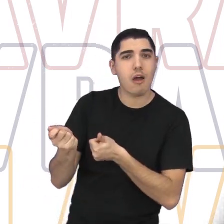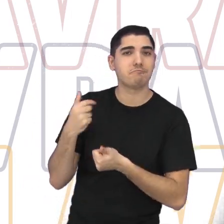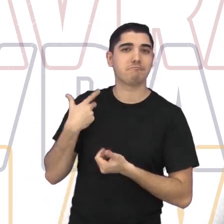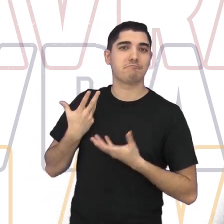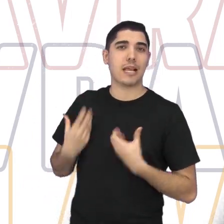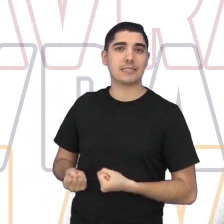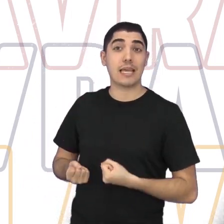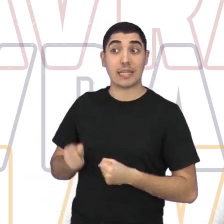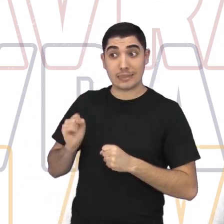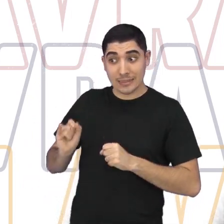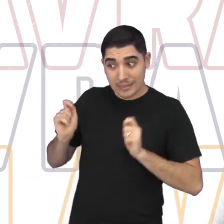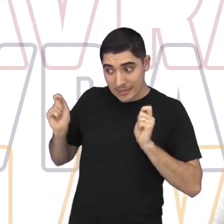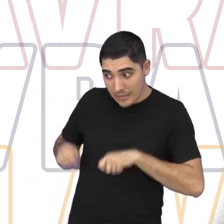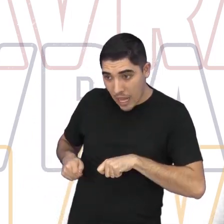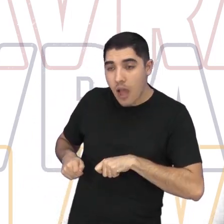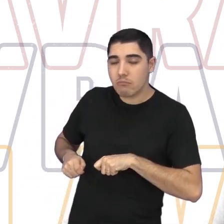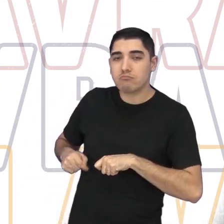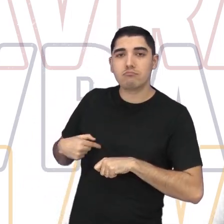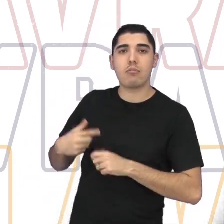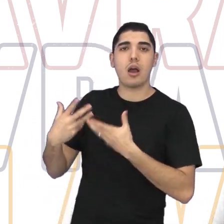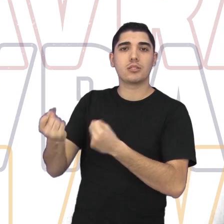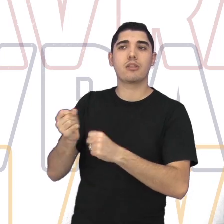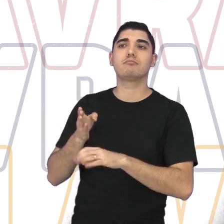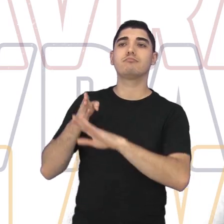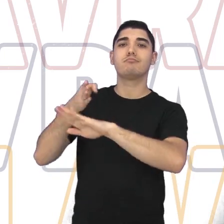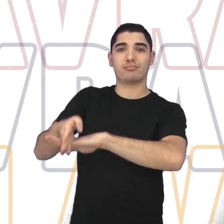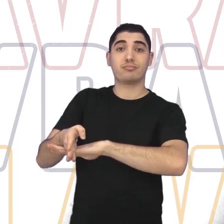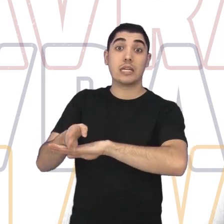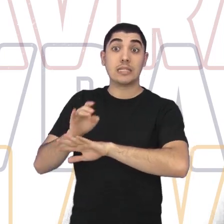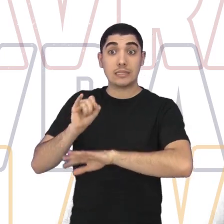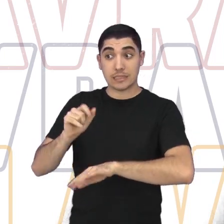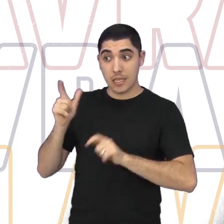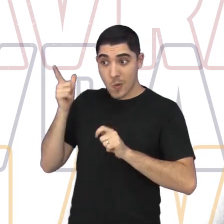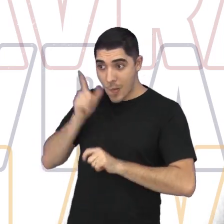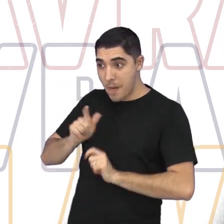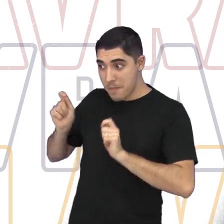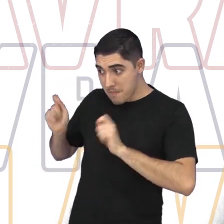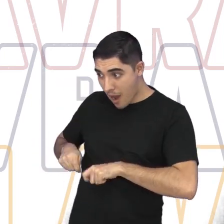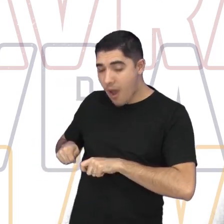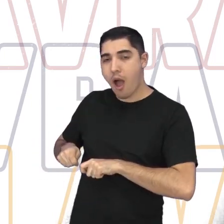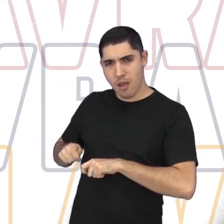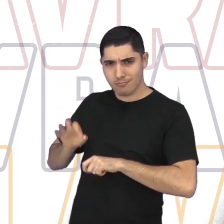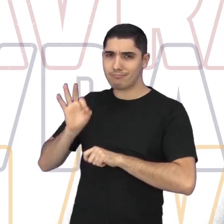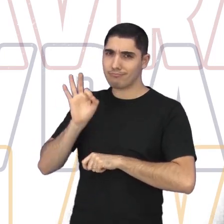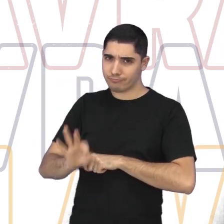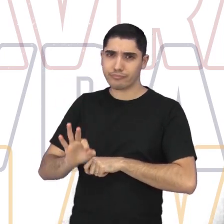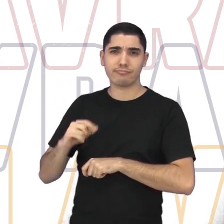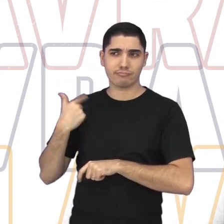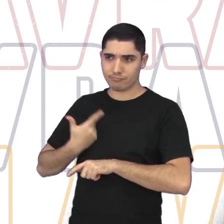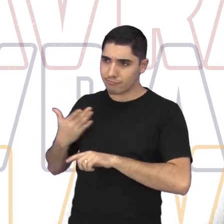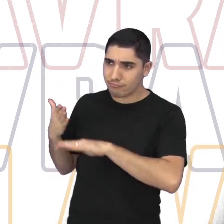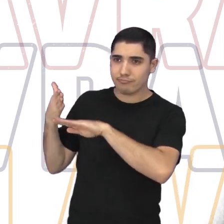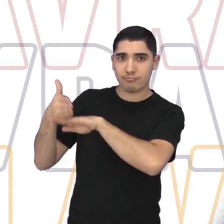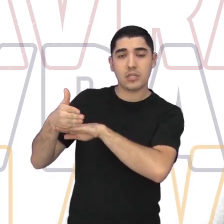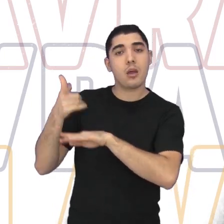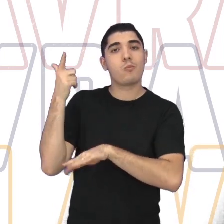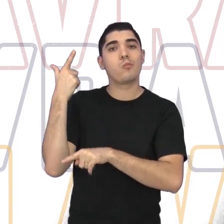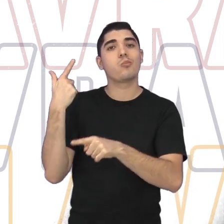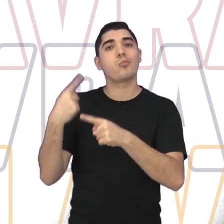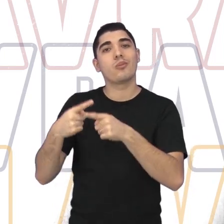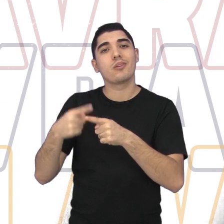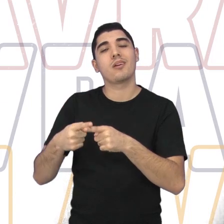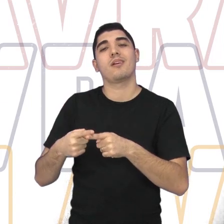estamos indo dentro das possibilidades, né, se nós pudermos, com certeza, nós vamos sim. Porque isso ajuda no